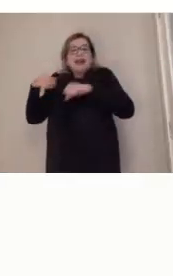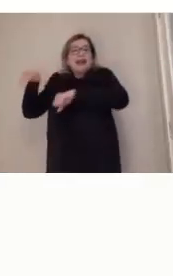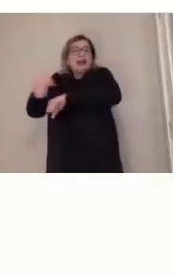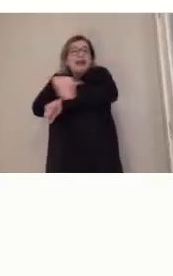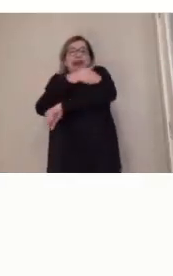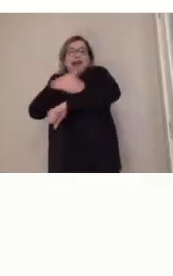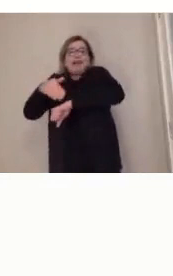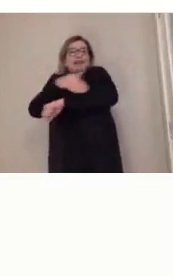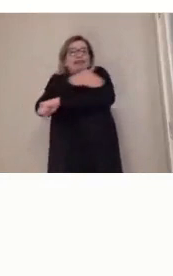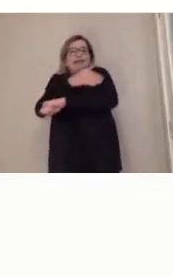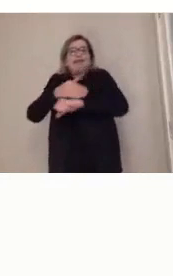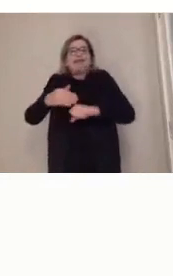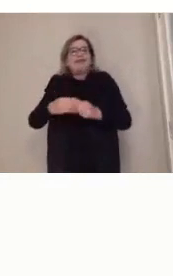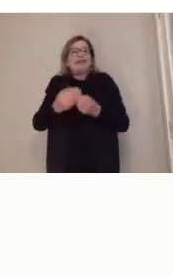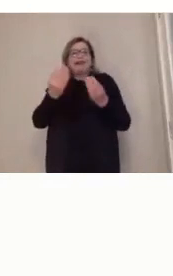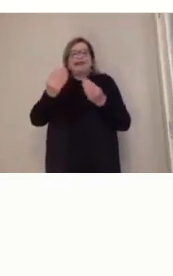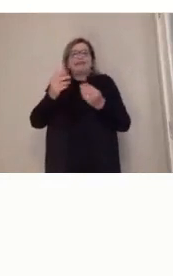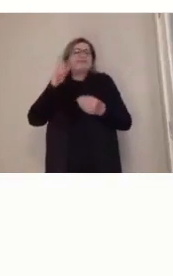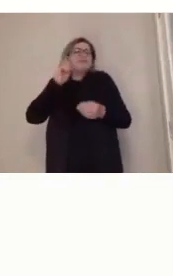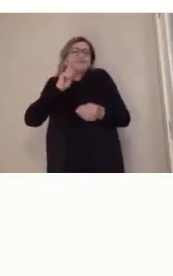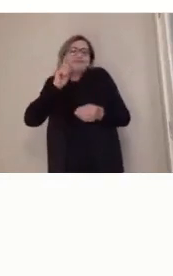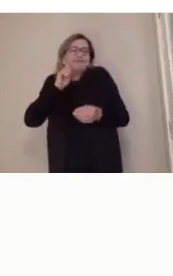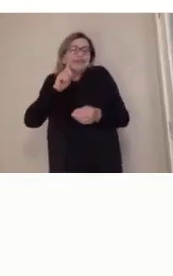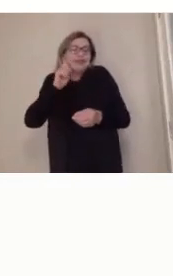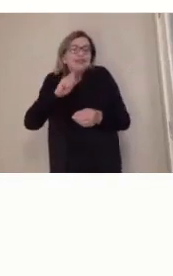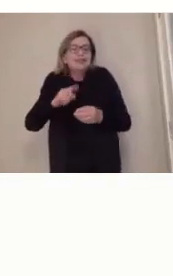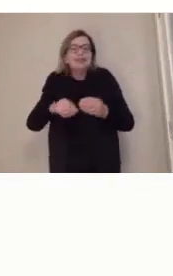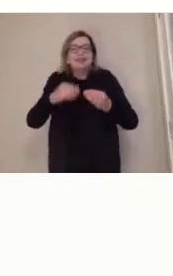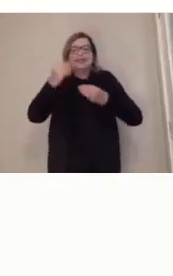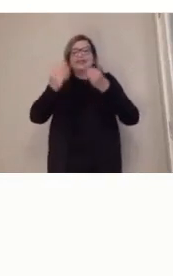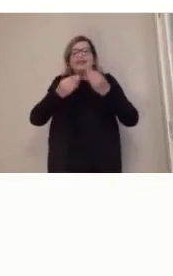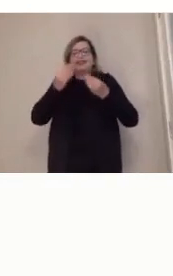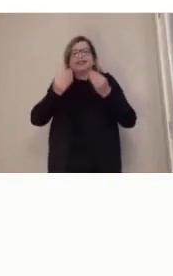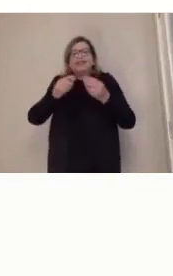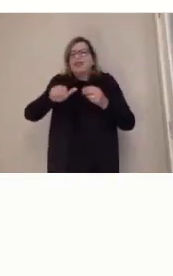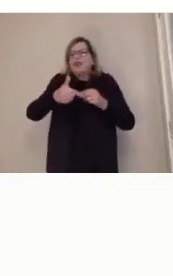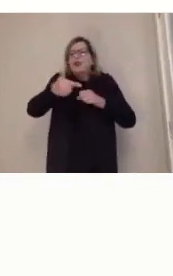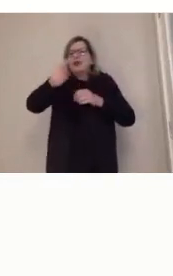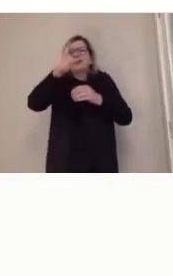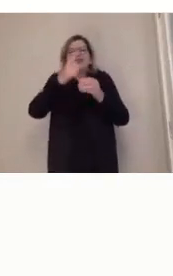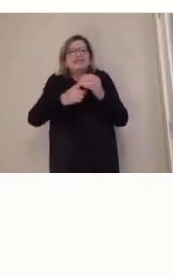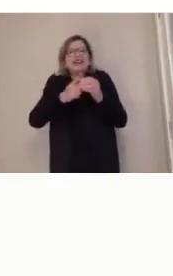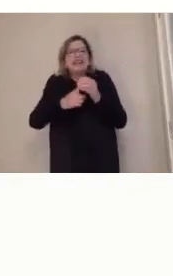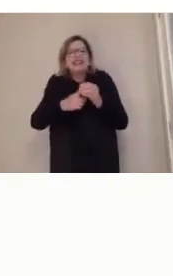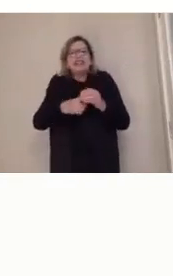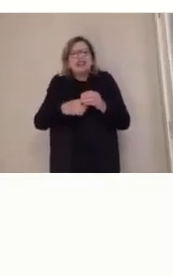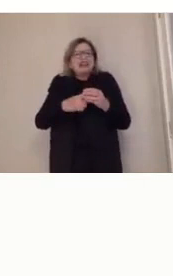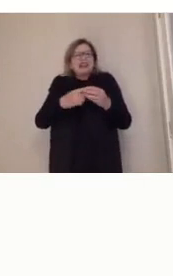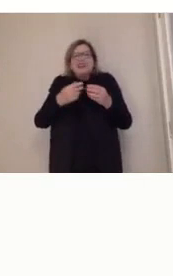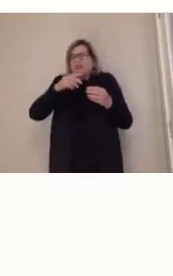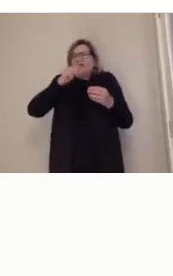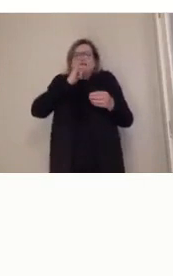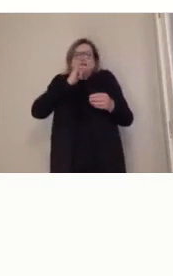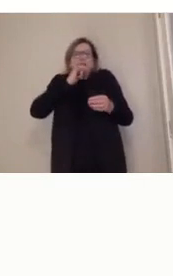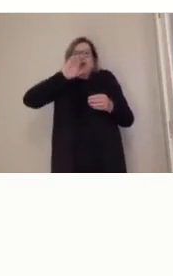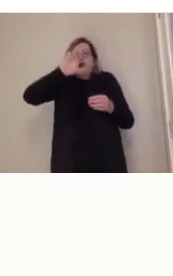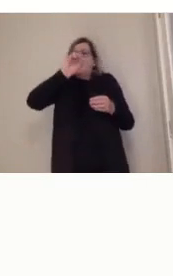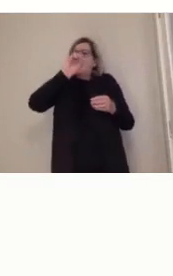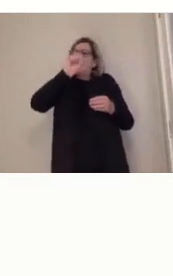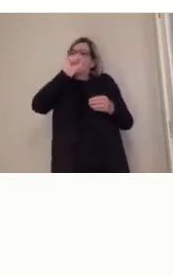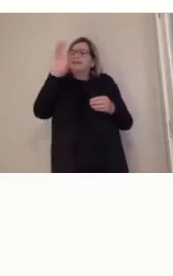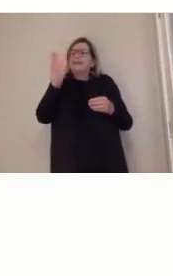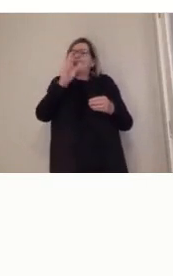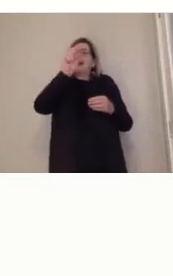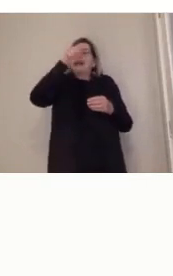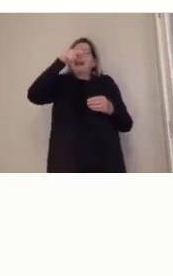carro, né, por, por São Petersburgo, você anda de carro por Los Angeles, então, tudo isso é próprio da todo desse mundo